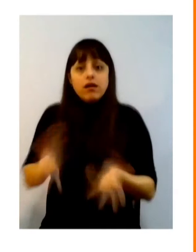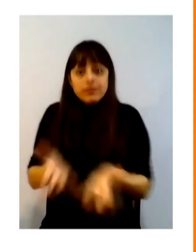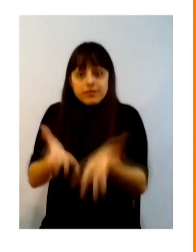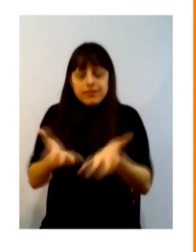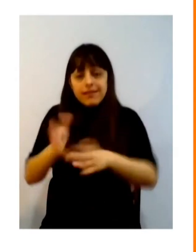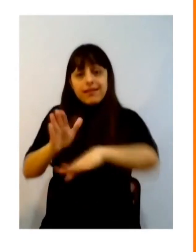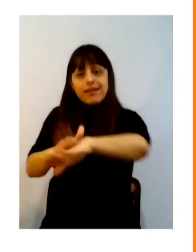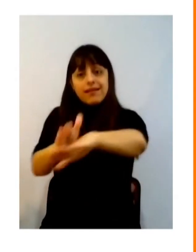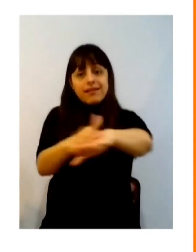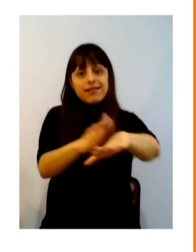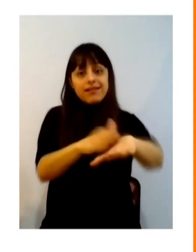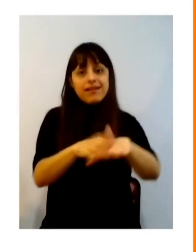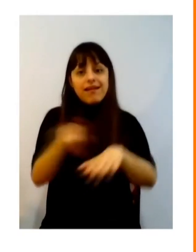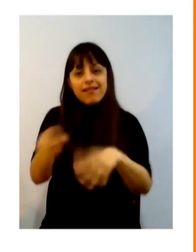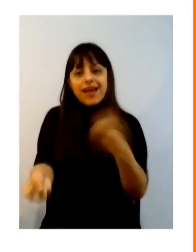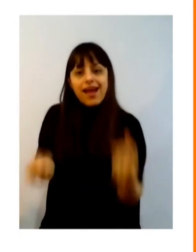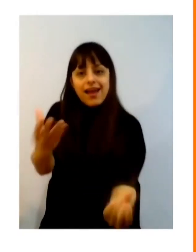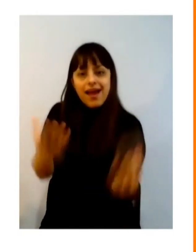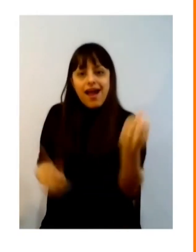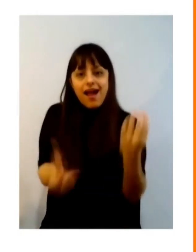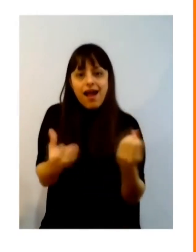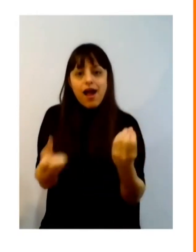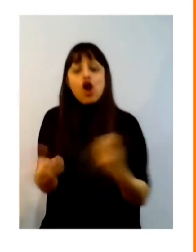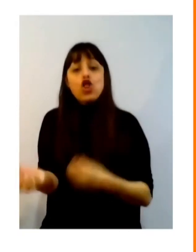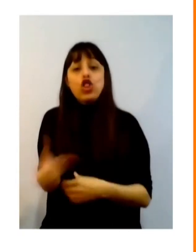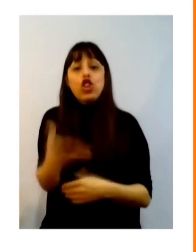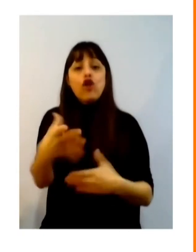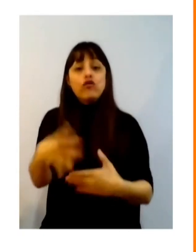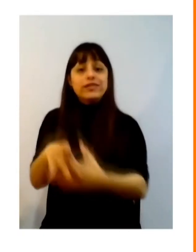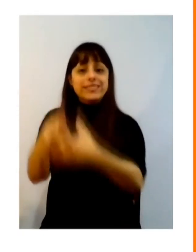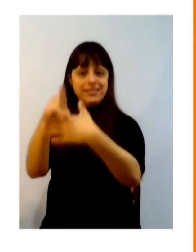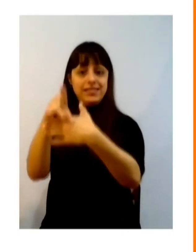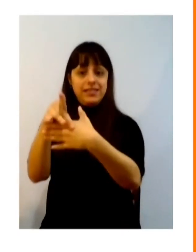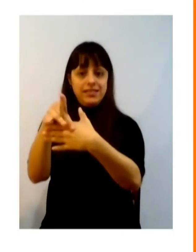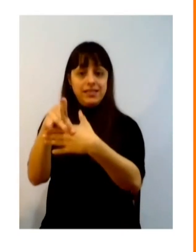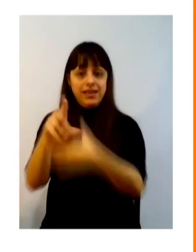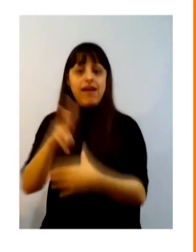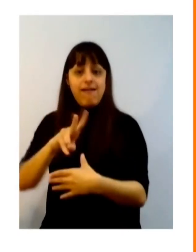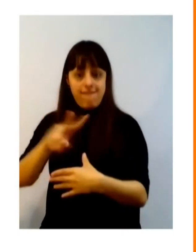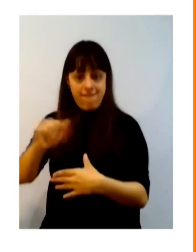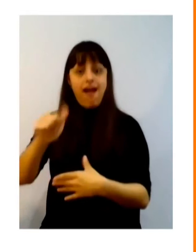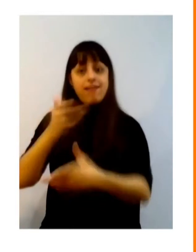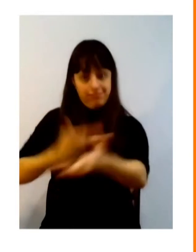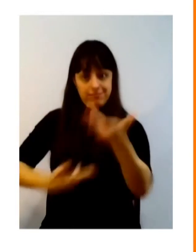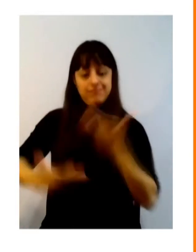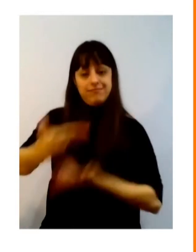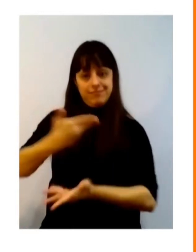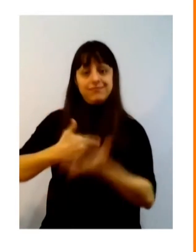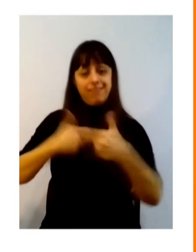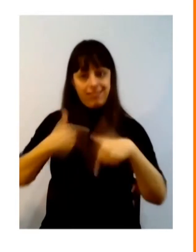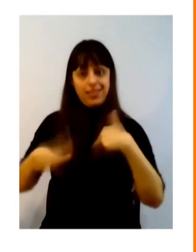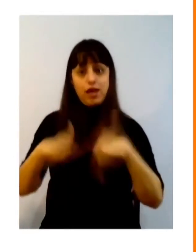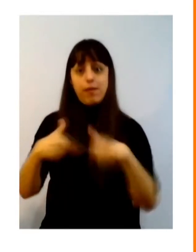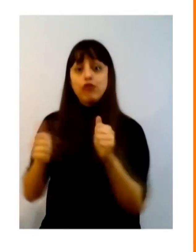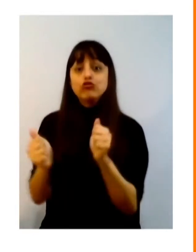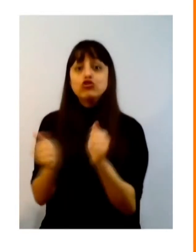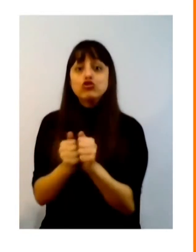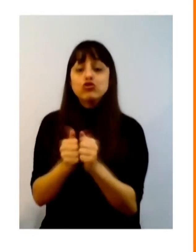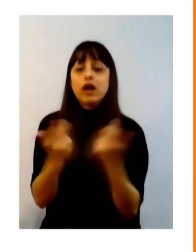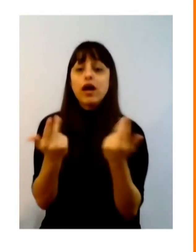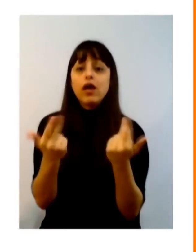pensando em como também podem existir outras lideranças porque nós somos uma equipe